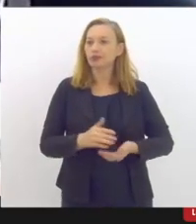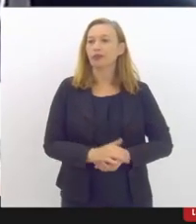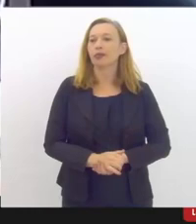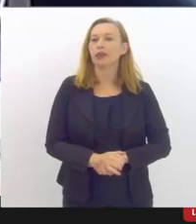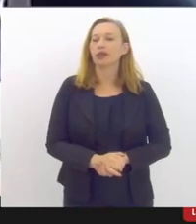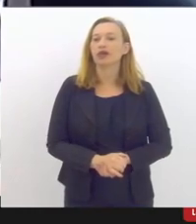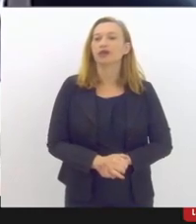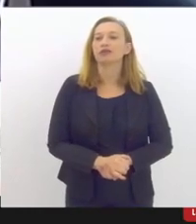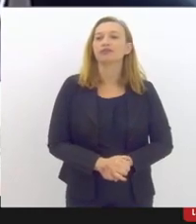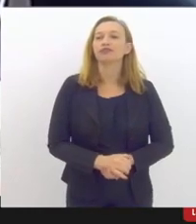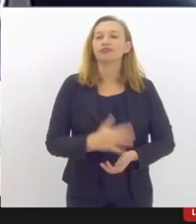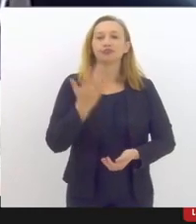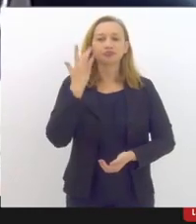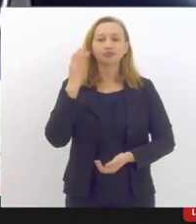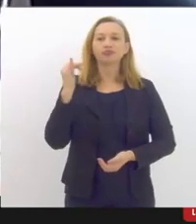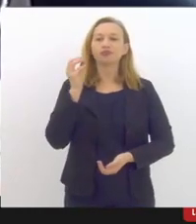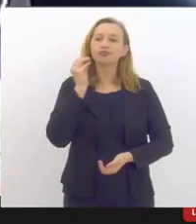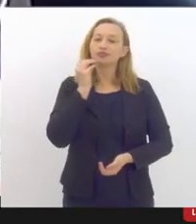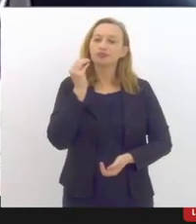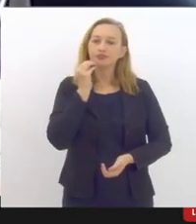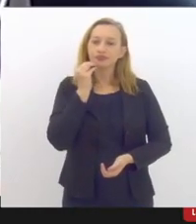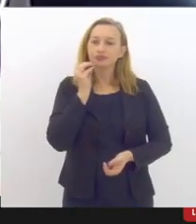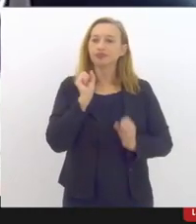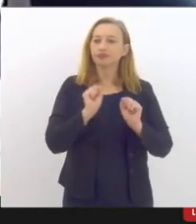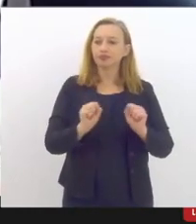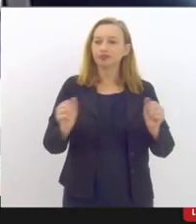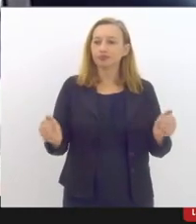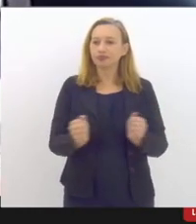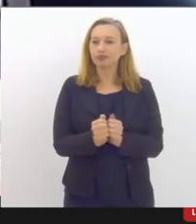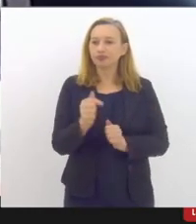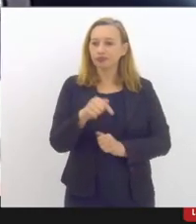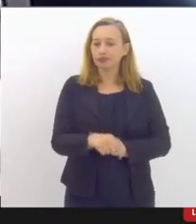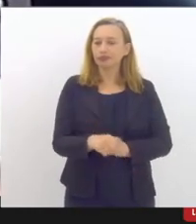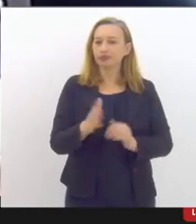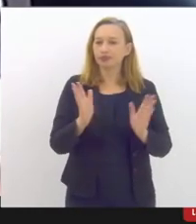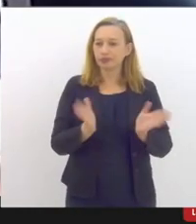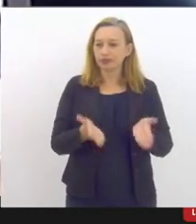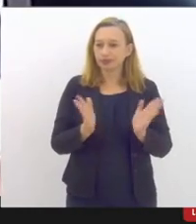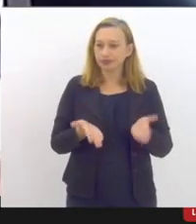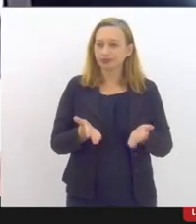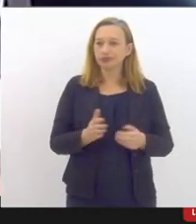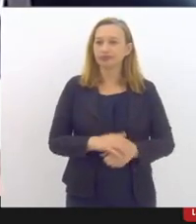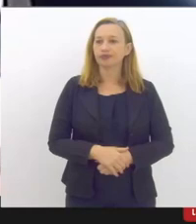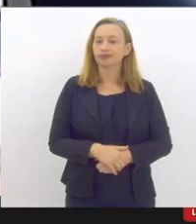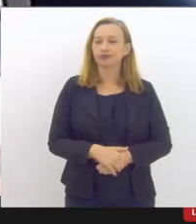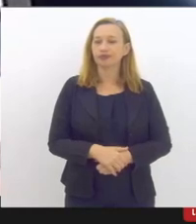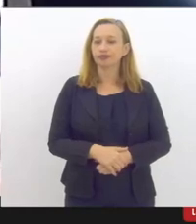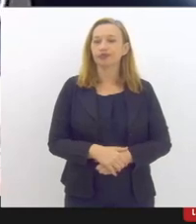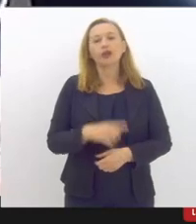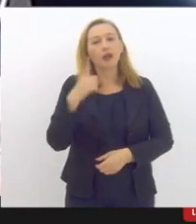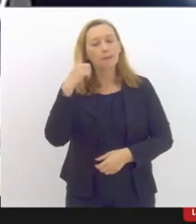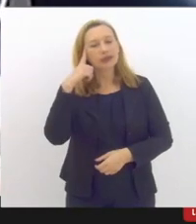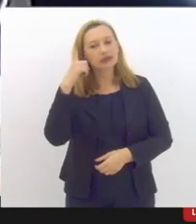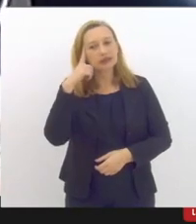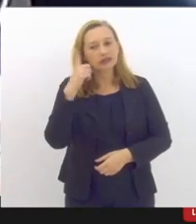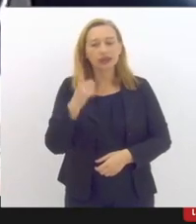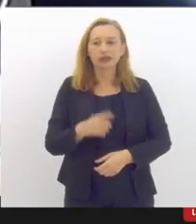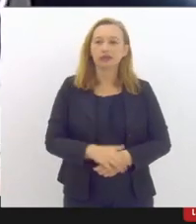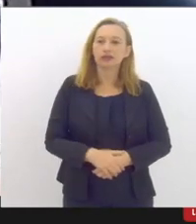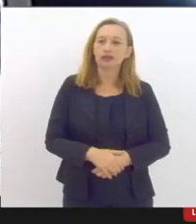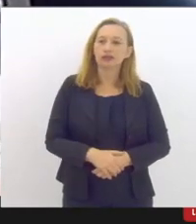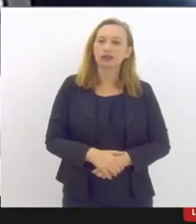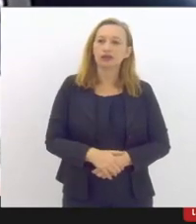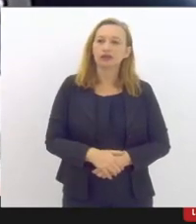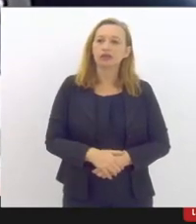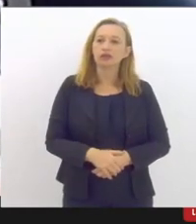Eu acho que é uma oportunidade a gente poder estar aqui juntos agora para poder refletir sobre o